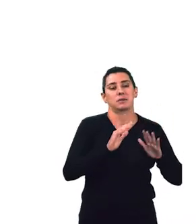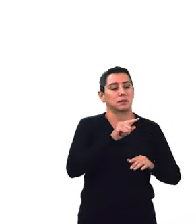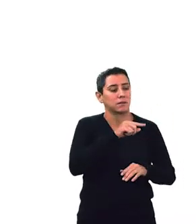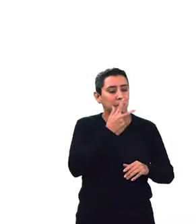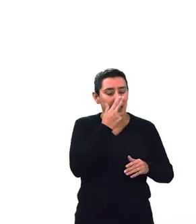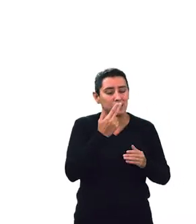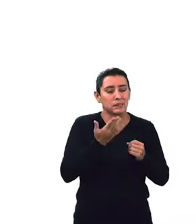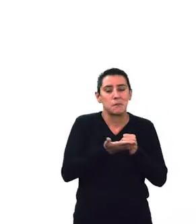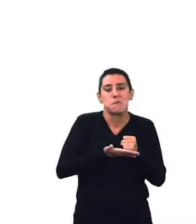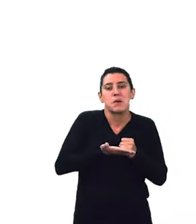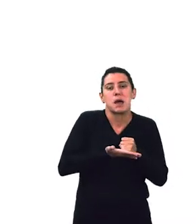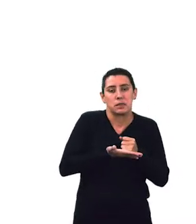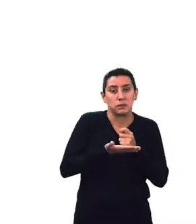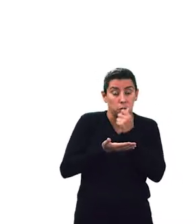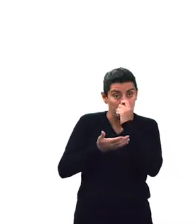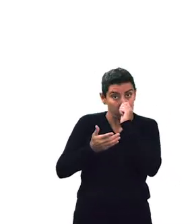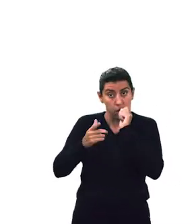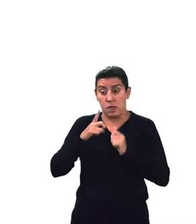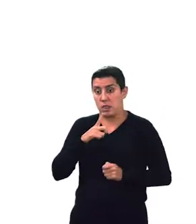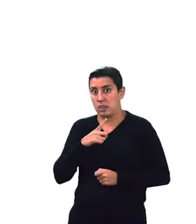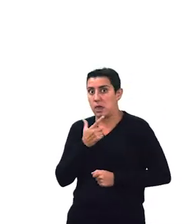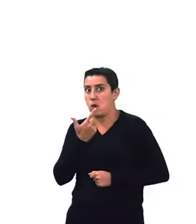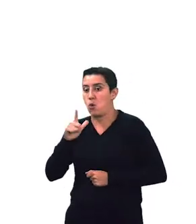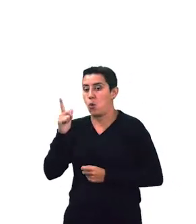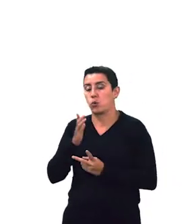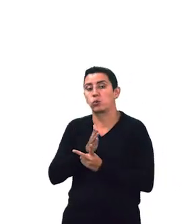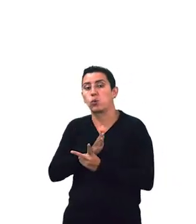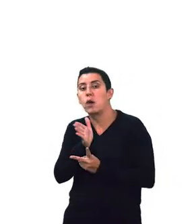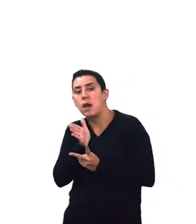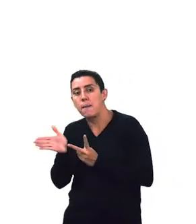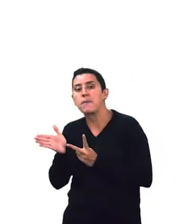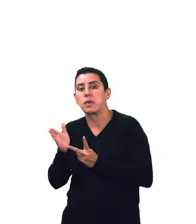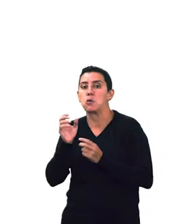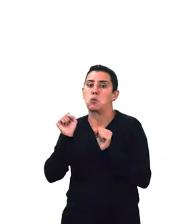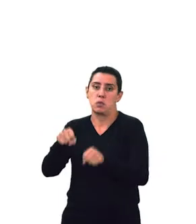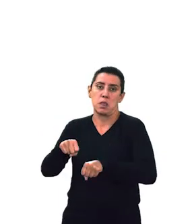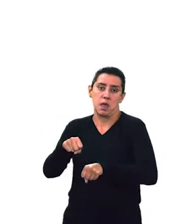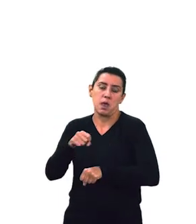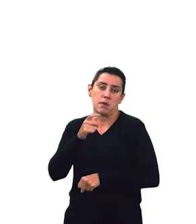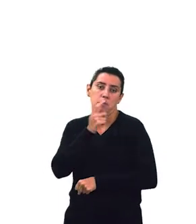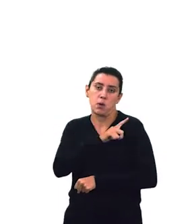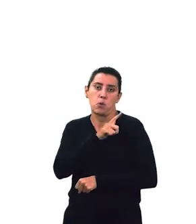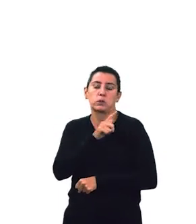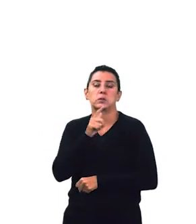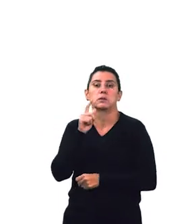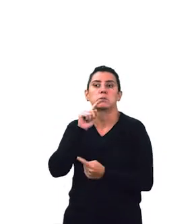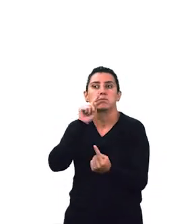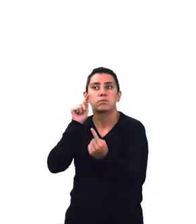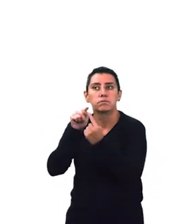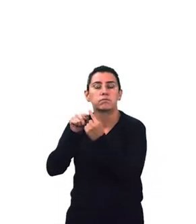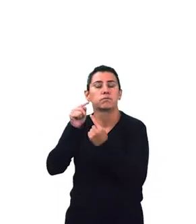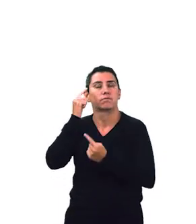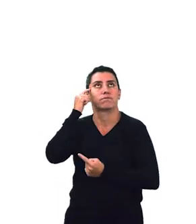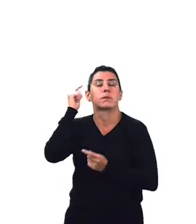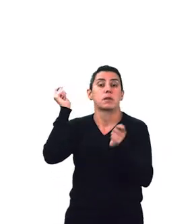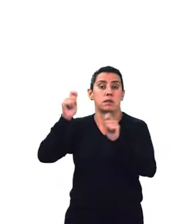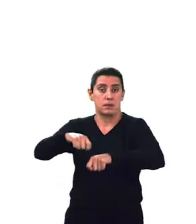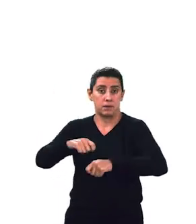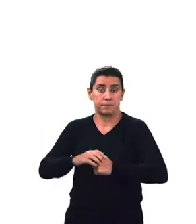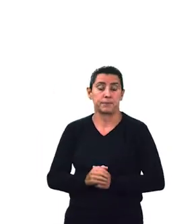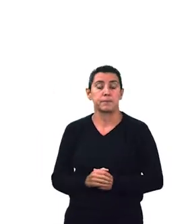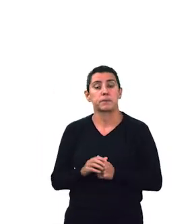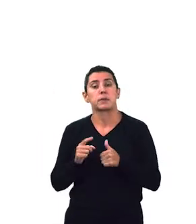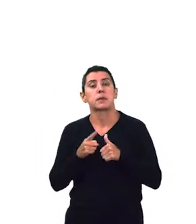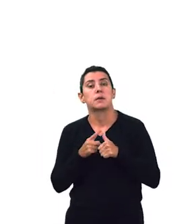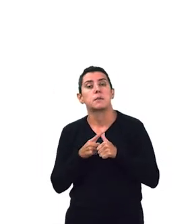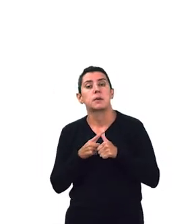Bom, existem dois caminhos que vocês podem seguir para alcançar seus objetivos. Primeiro,